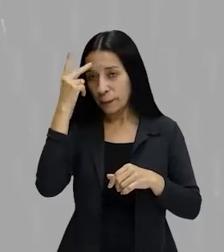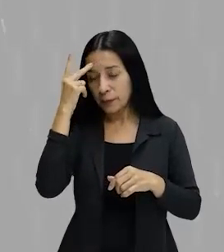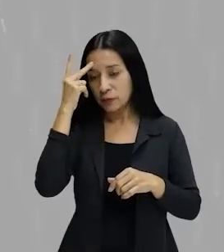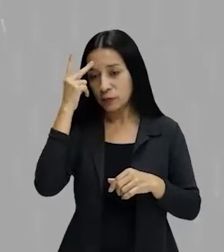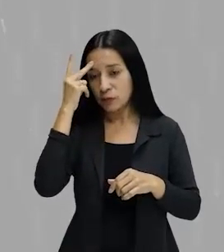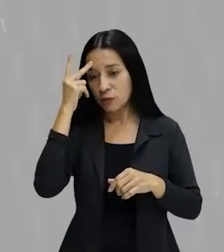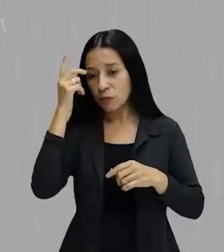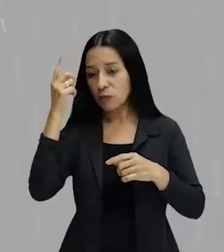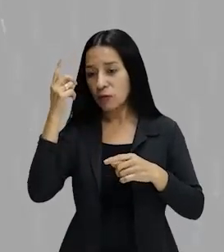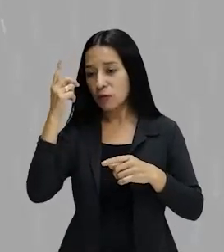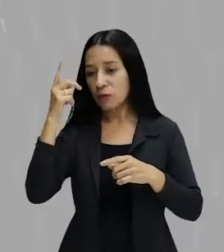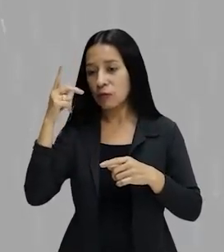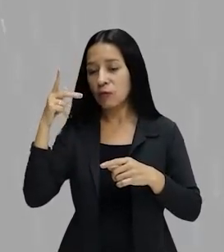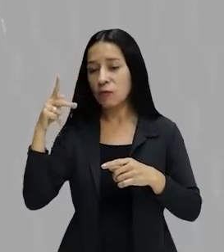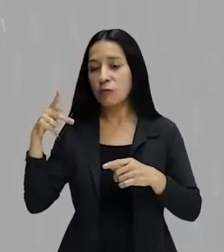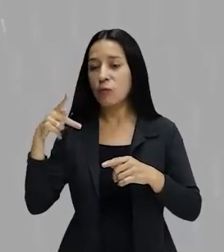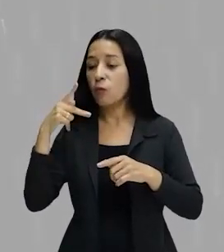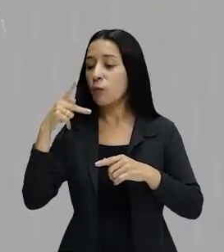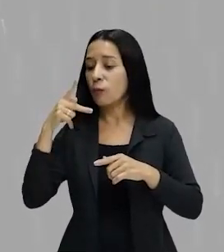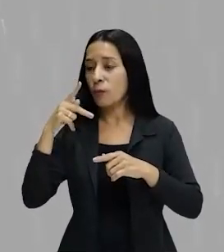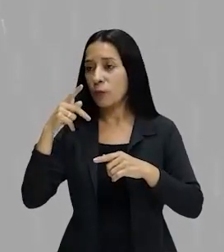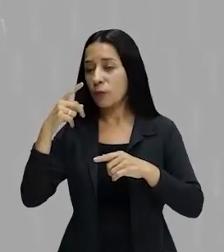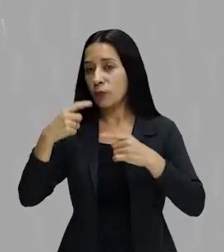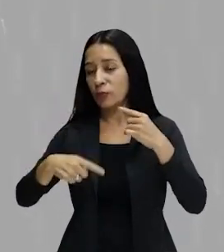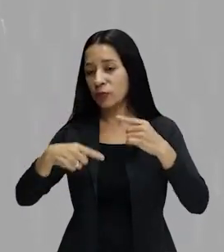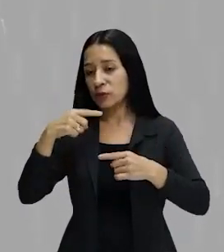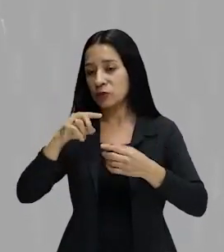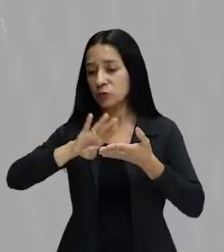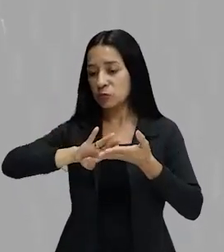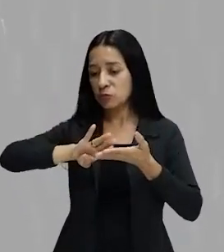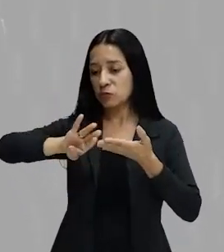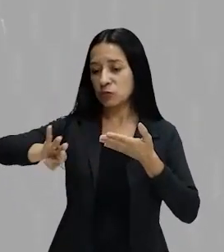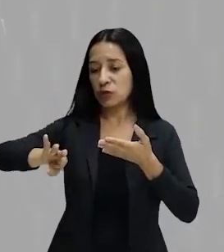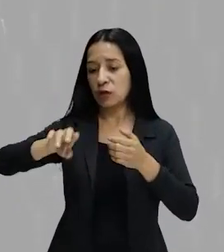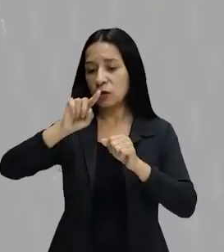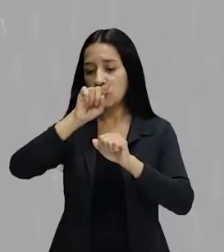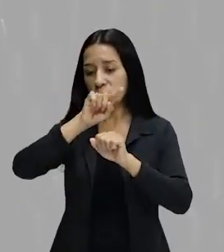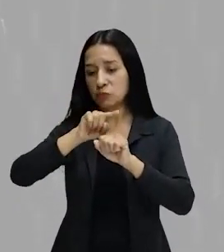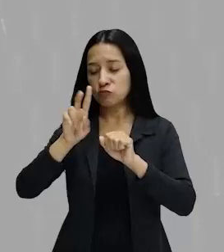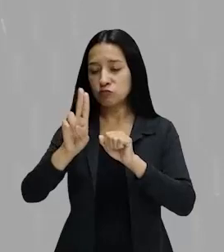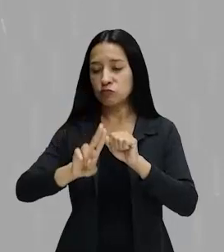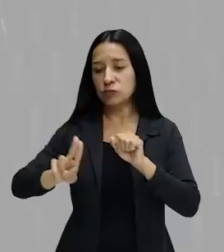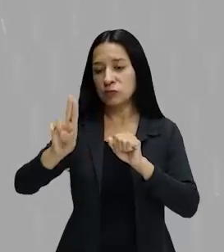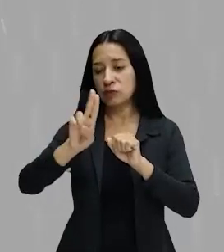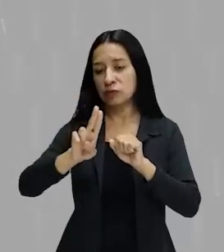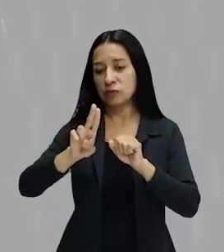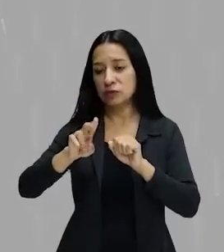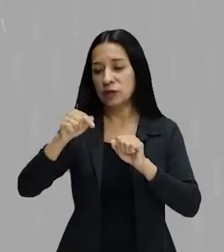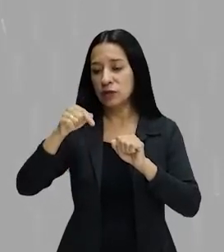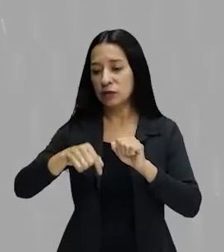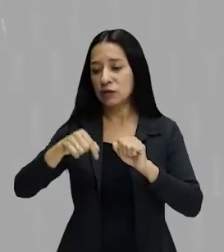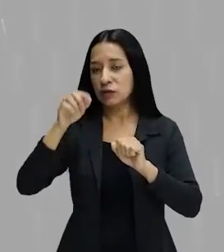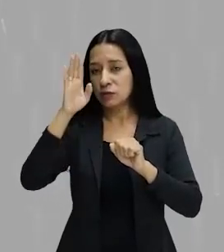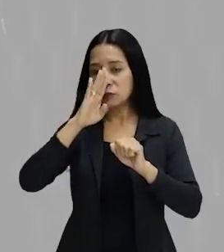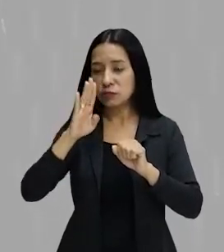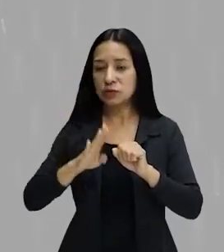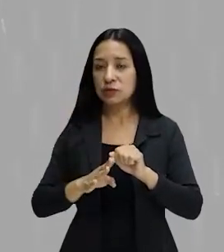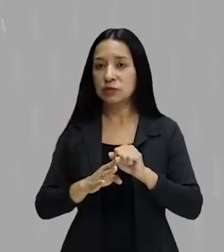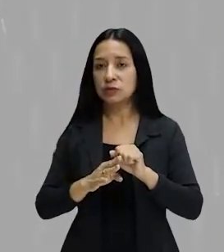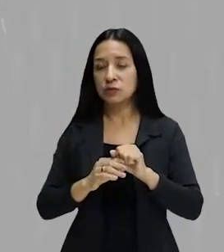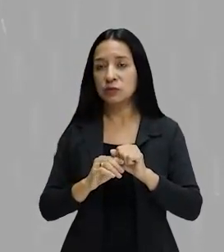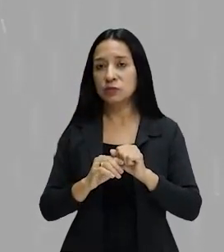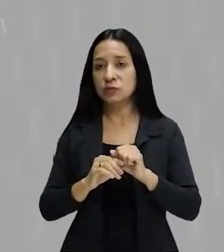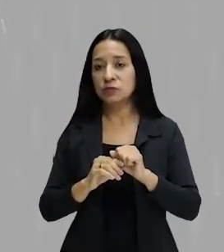um político aí, querendo abolir o uso da crase, da nossa língua, aqui no Brasil, e foi